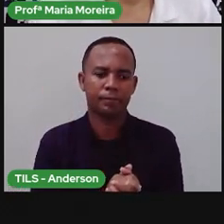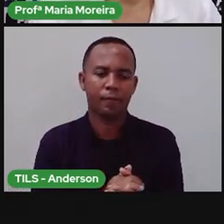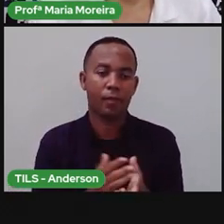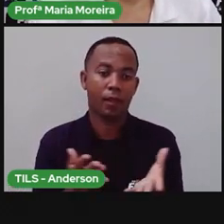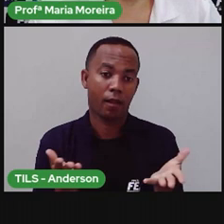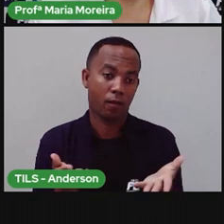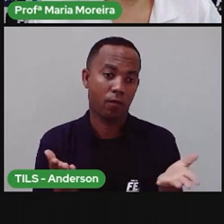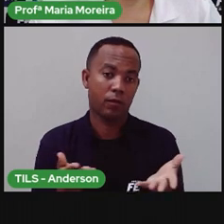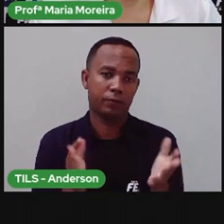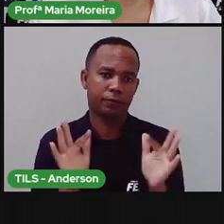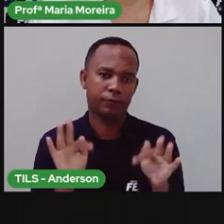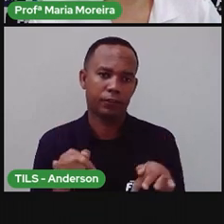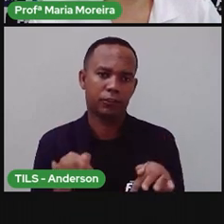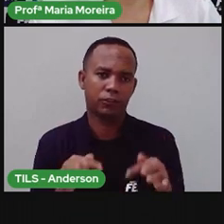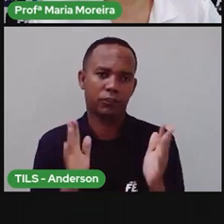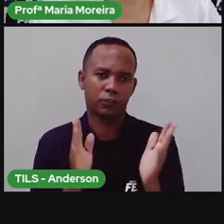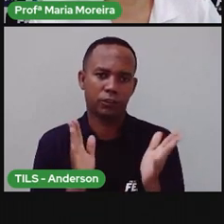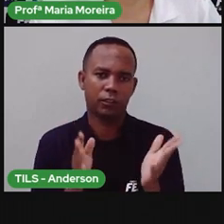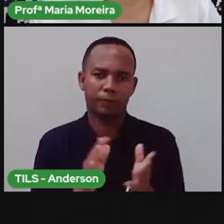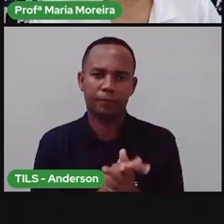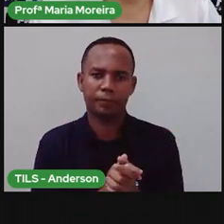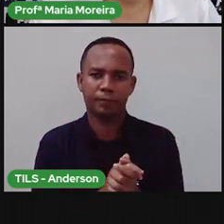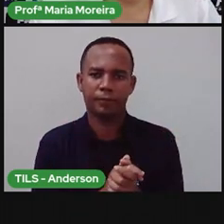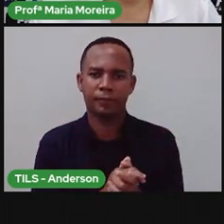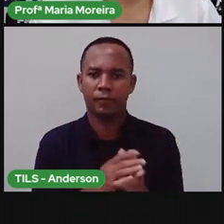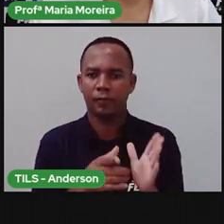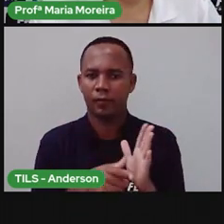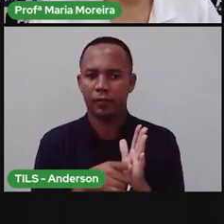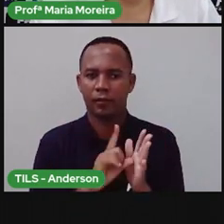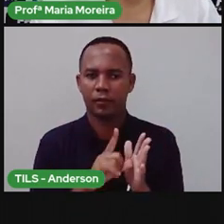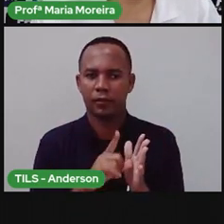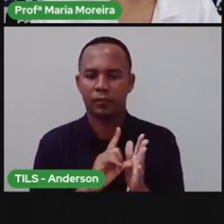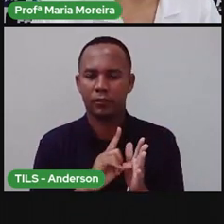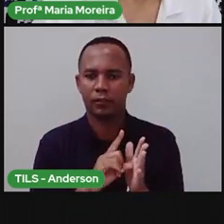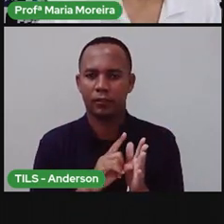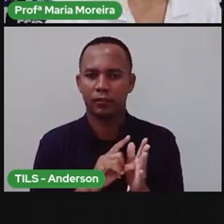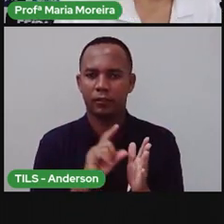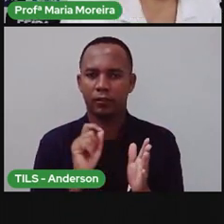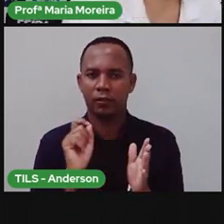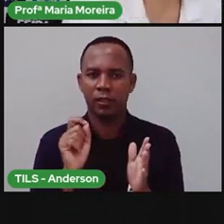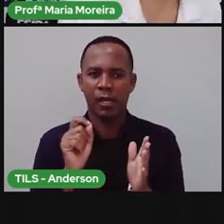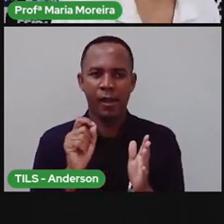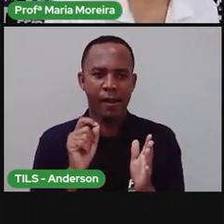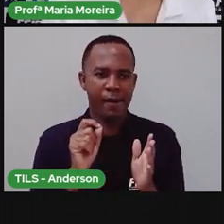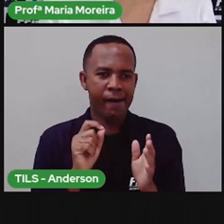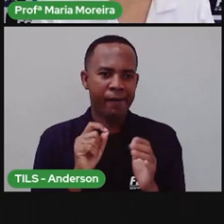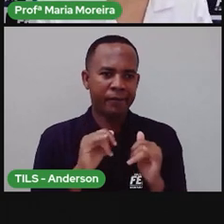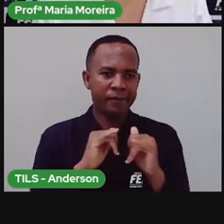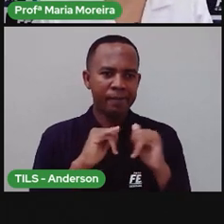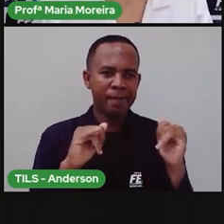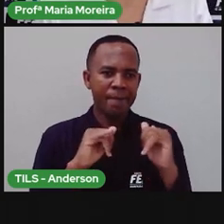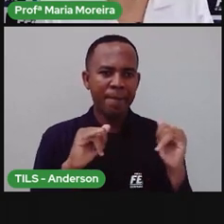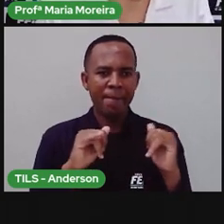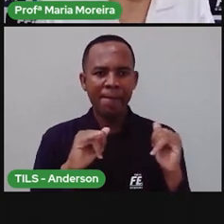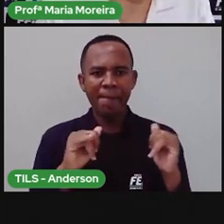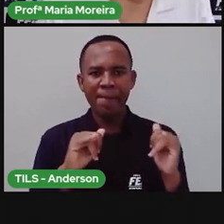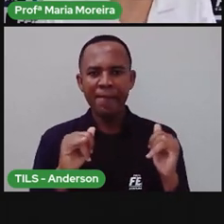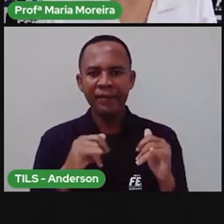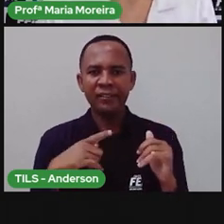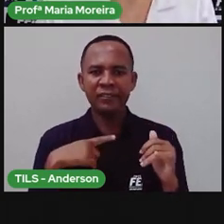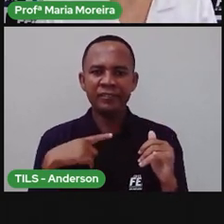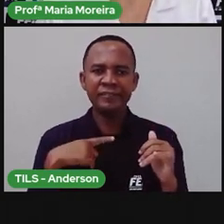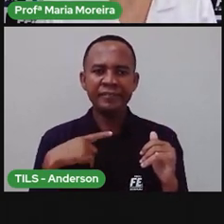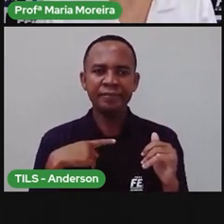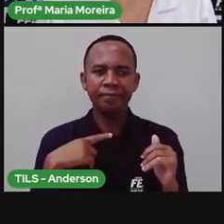finalzinho, né? Mas antes dos nossos recadinhos do coração aí, de a gente falar sobre as nossas orientações,